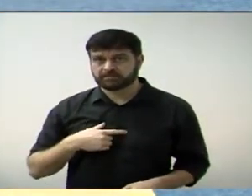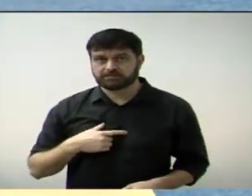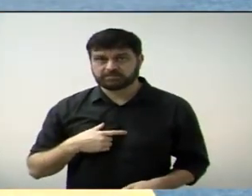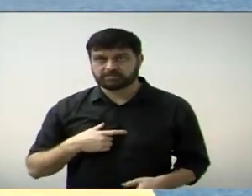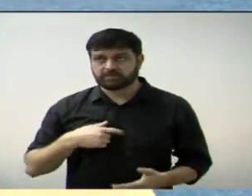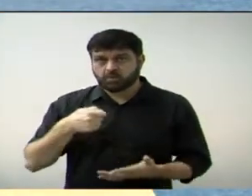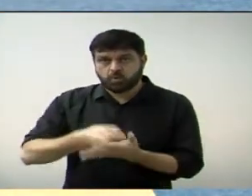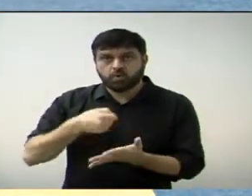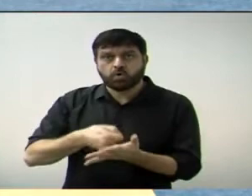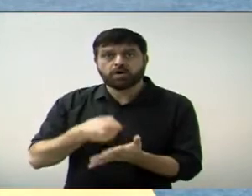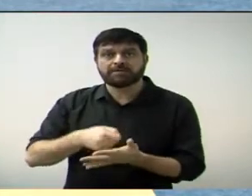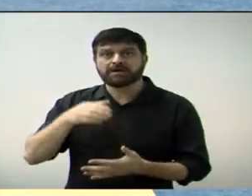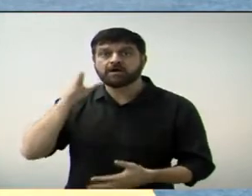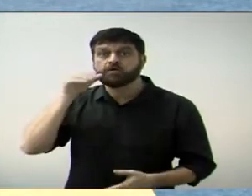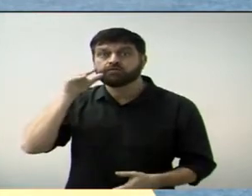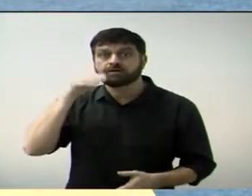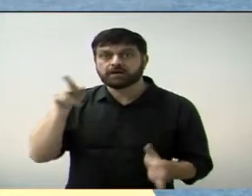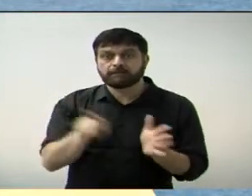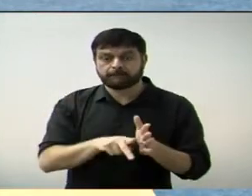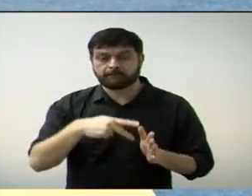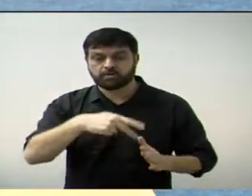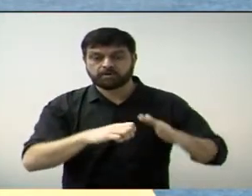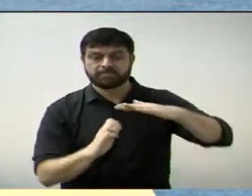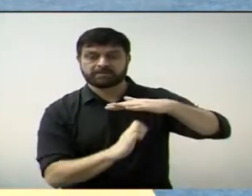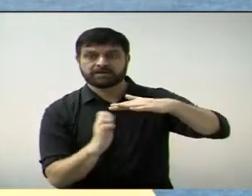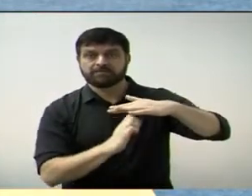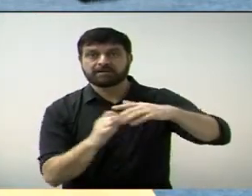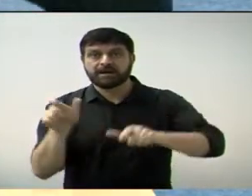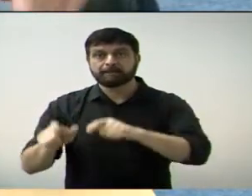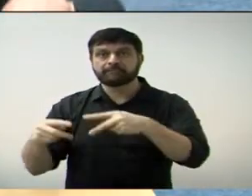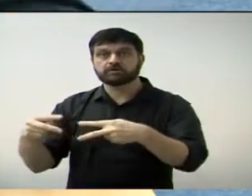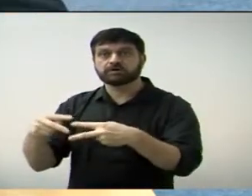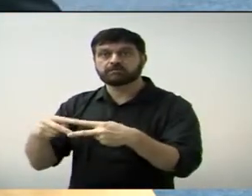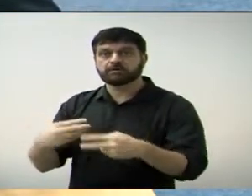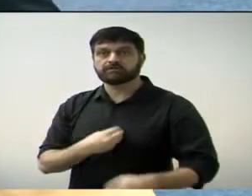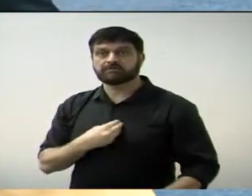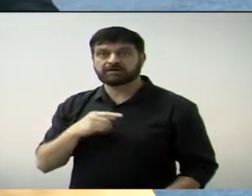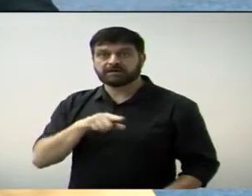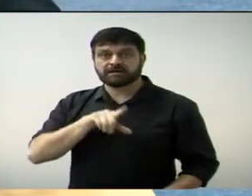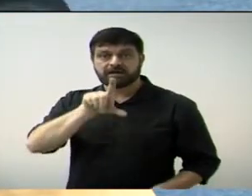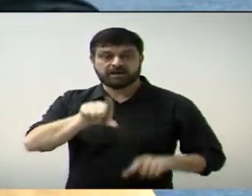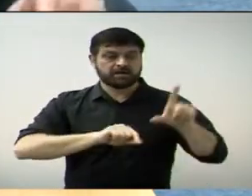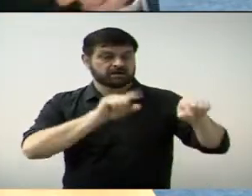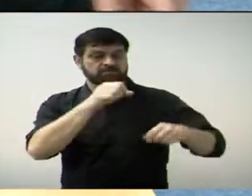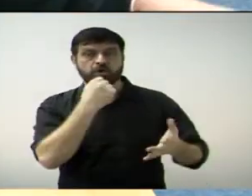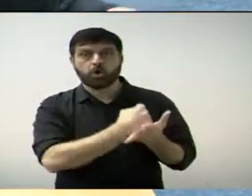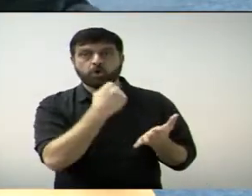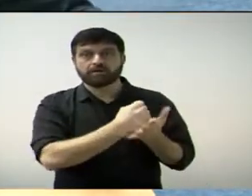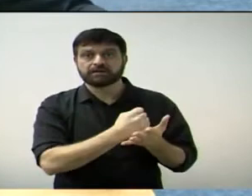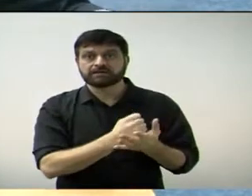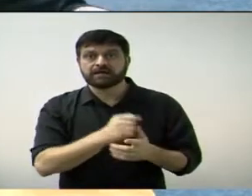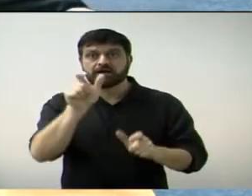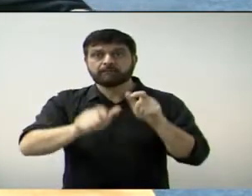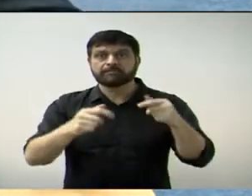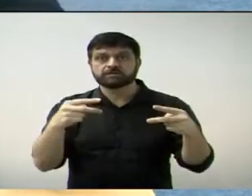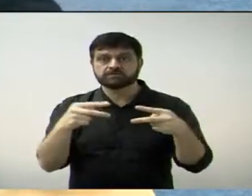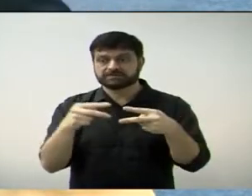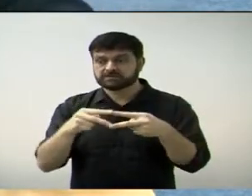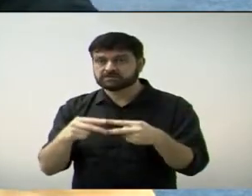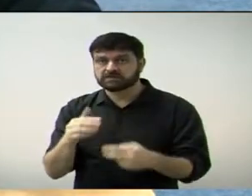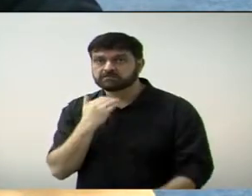emprego para o cidadão paulinense? Porque lá só foi contratado quem é de fora, e o cidadão paulinense ficou